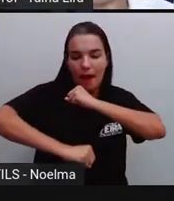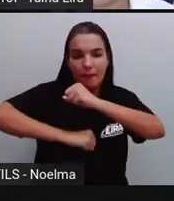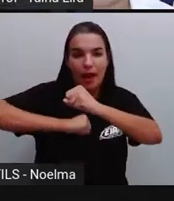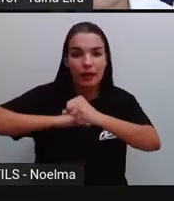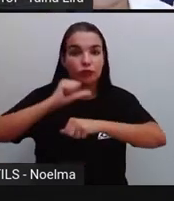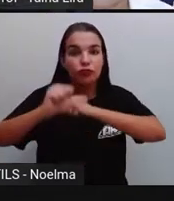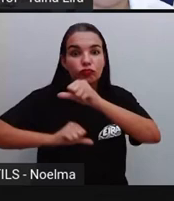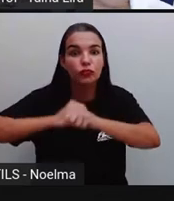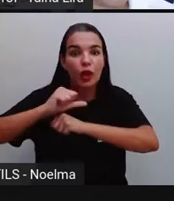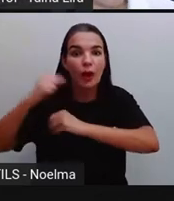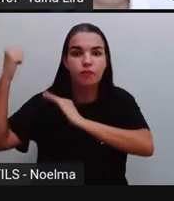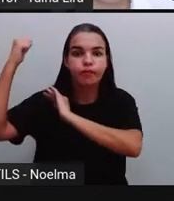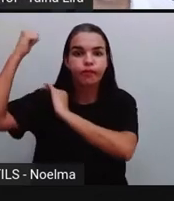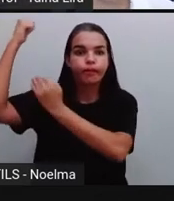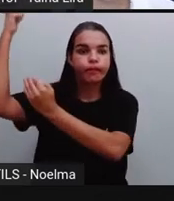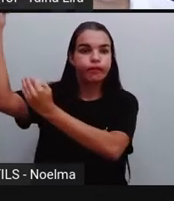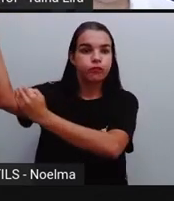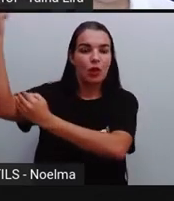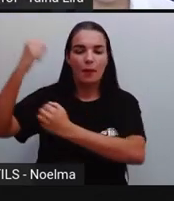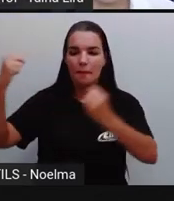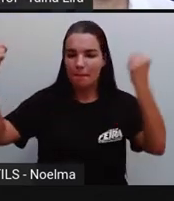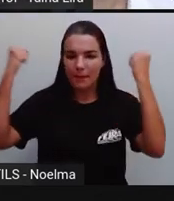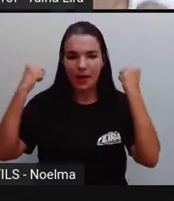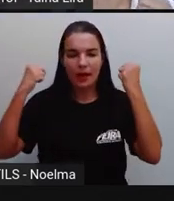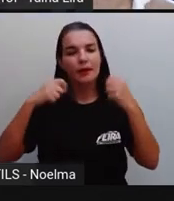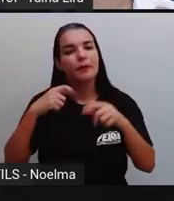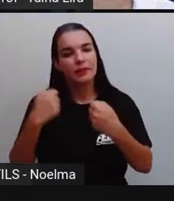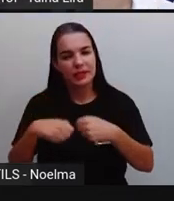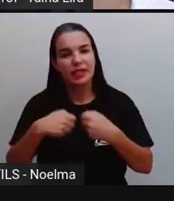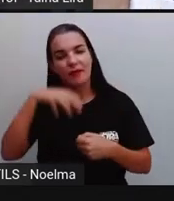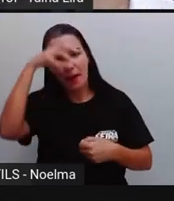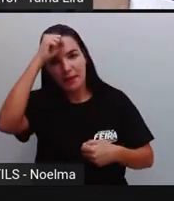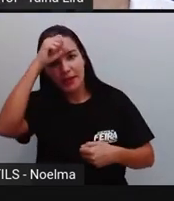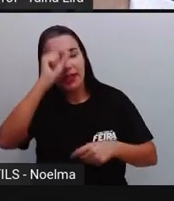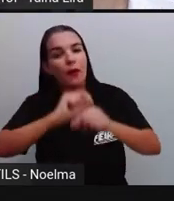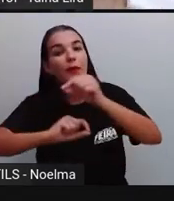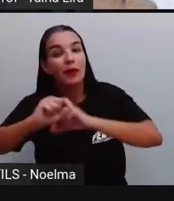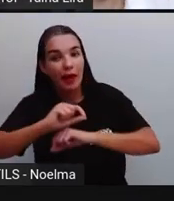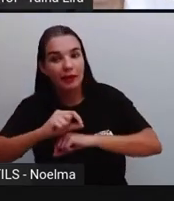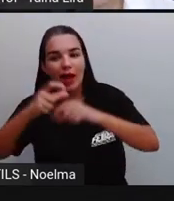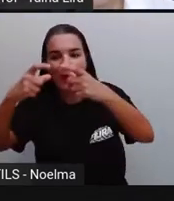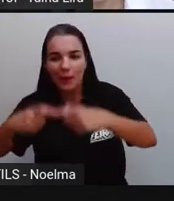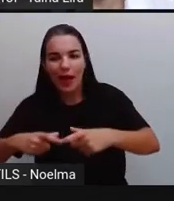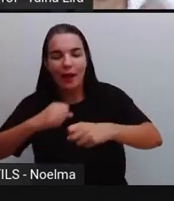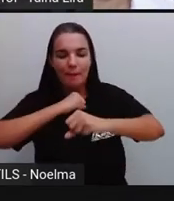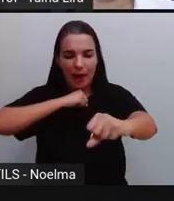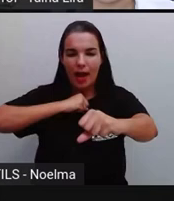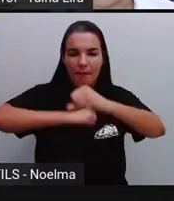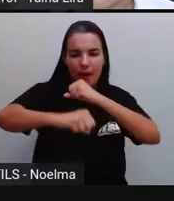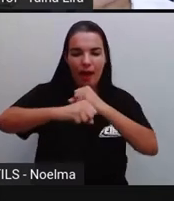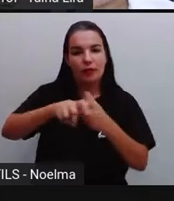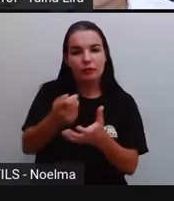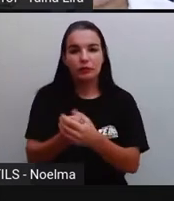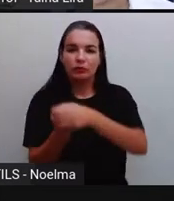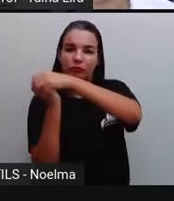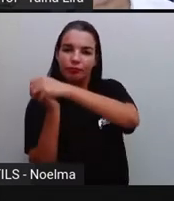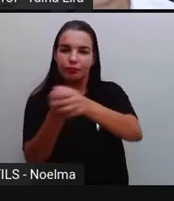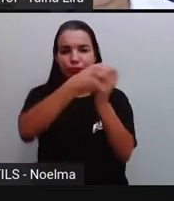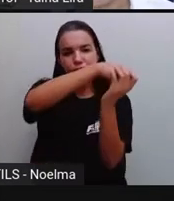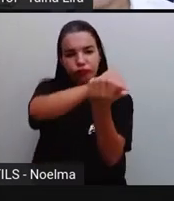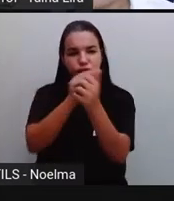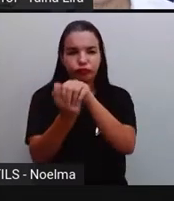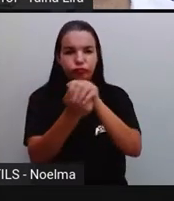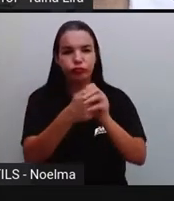o que era que ele ia precisar para a vida dele? Como ele ia ser um guerreiro? Ele precisava aprender a lutar, a manusear armas,